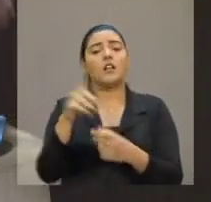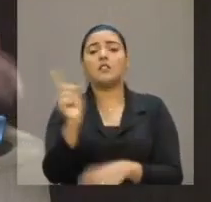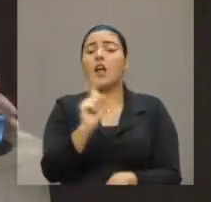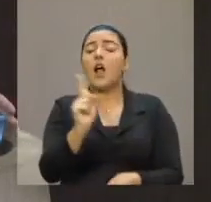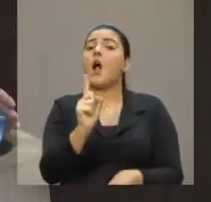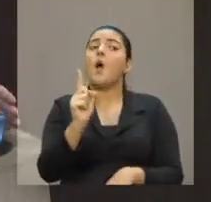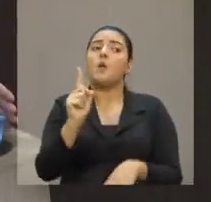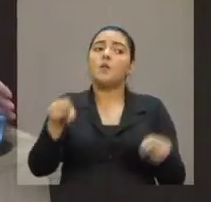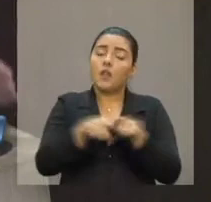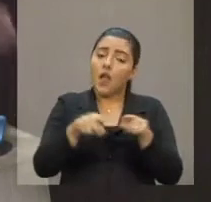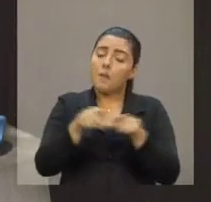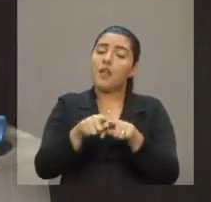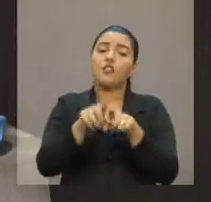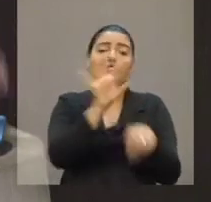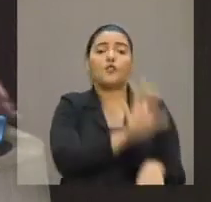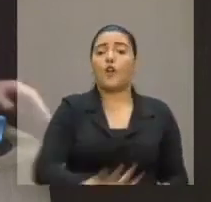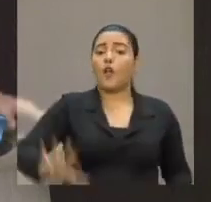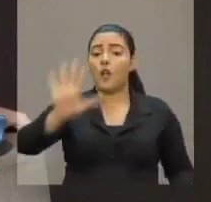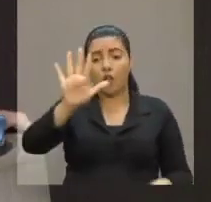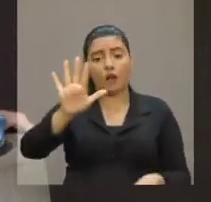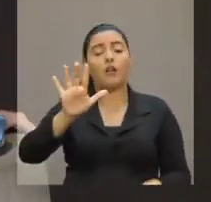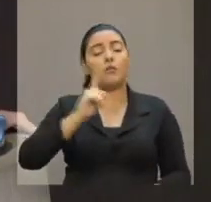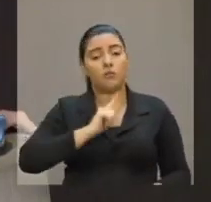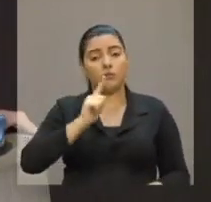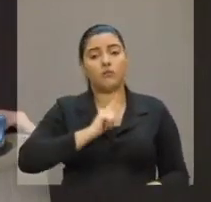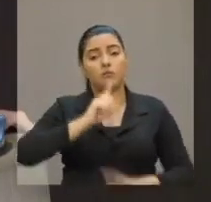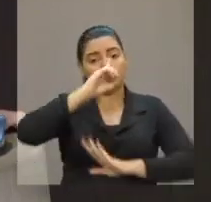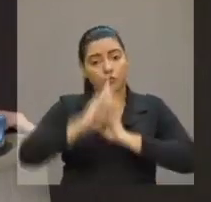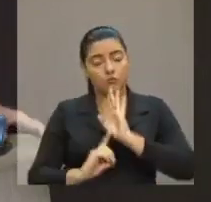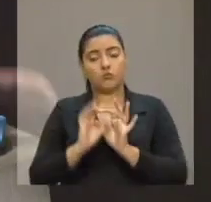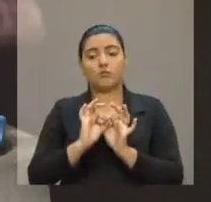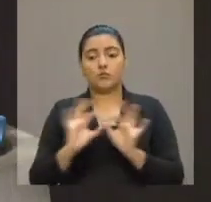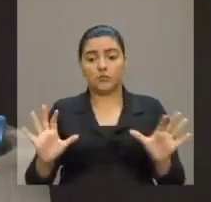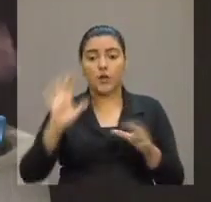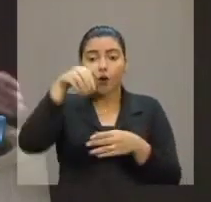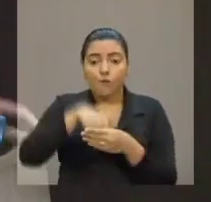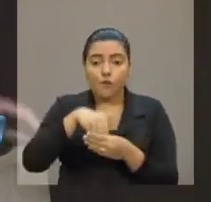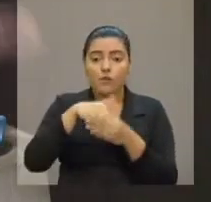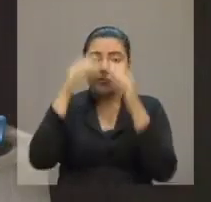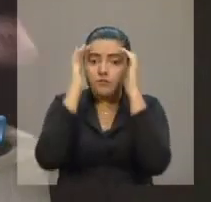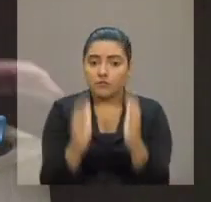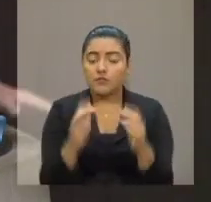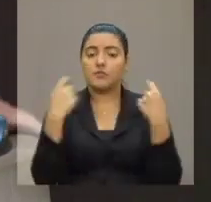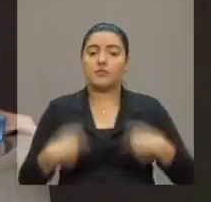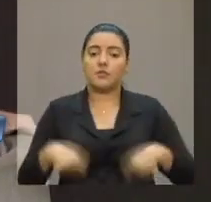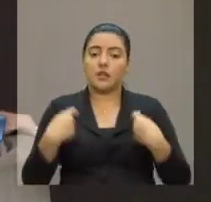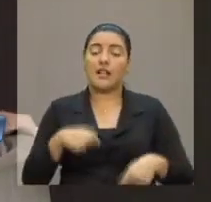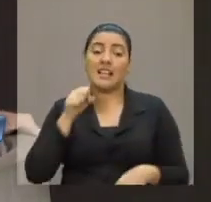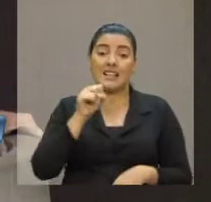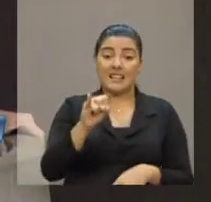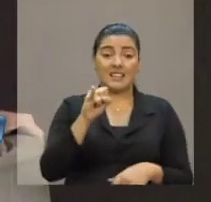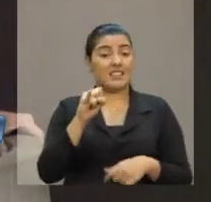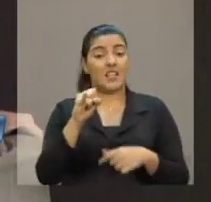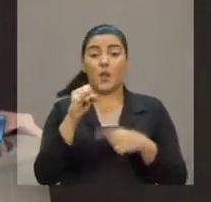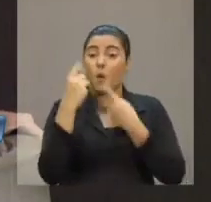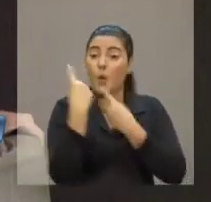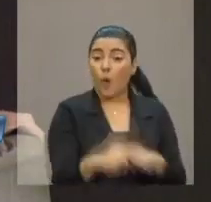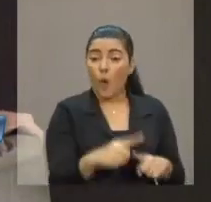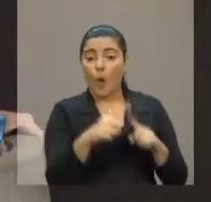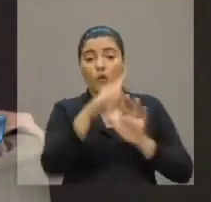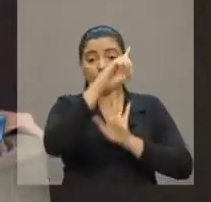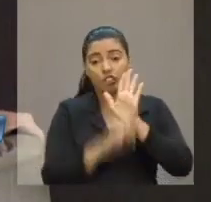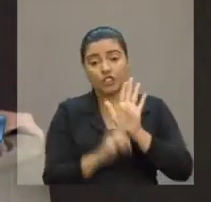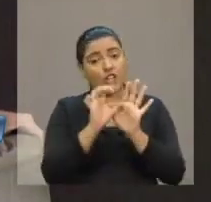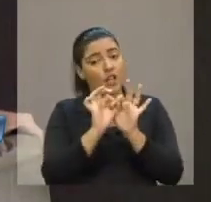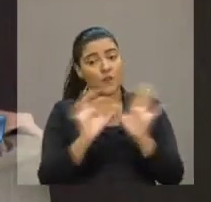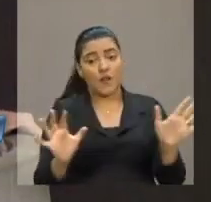sobretudo, de um primado democrático. Aquilo que, porventura, viole a democracia numa instituição